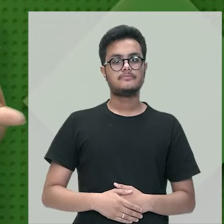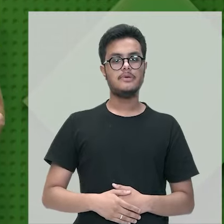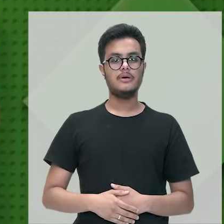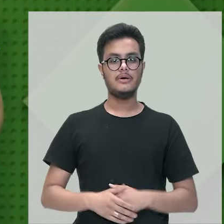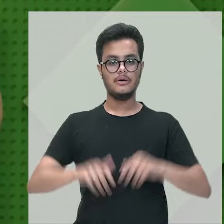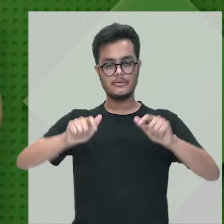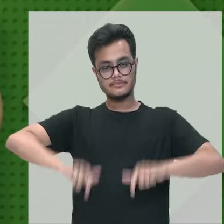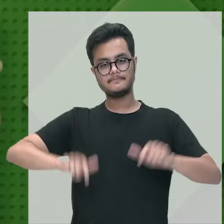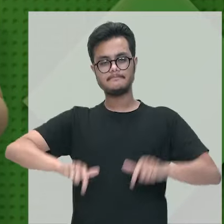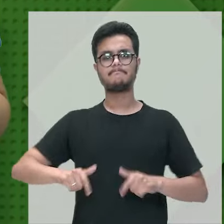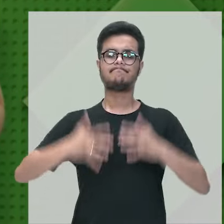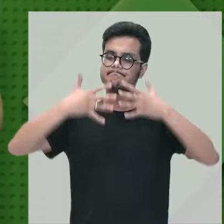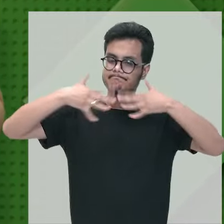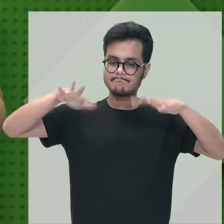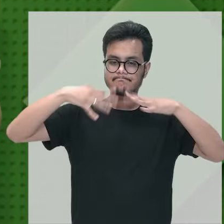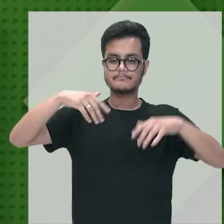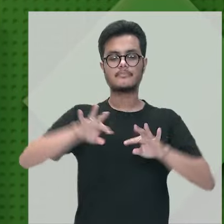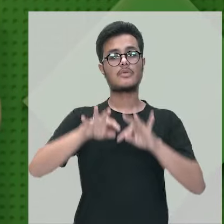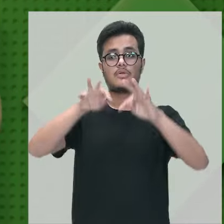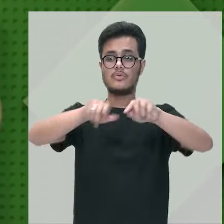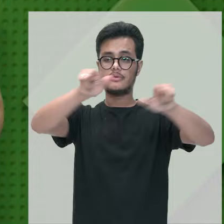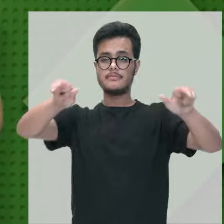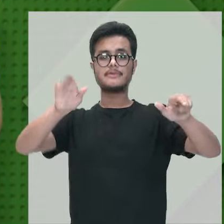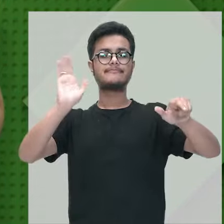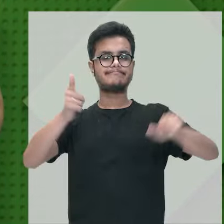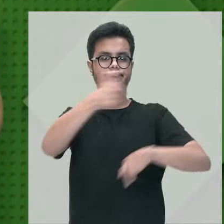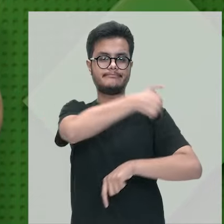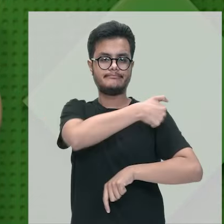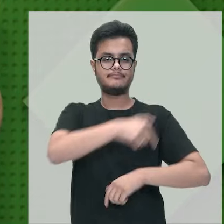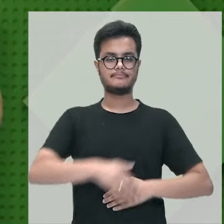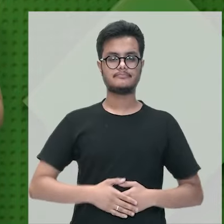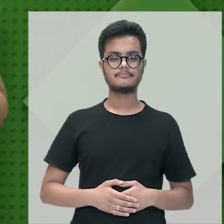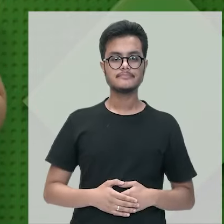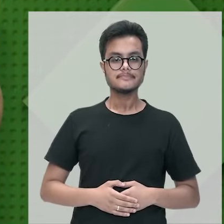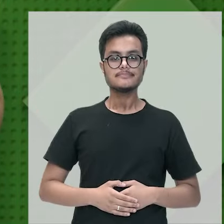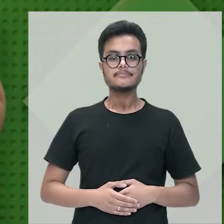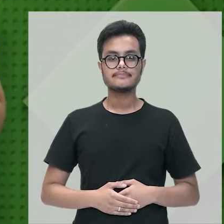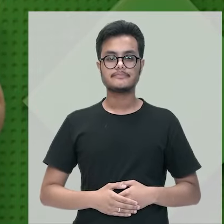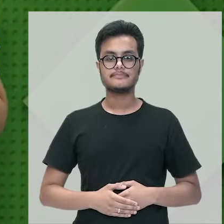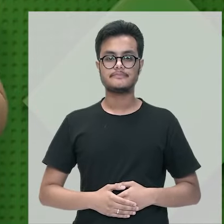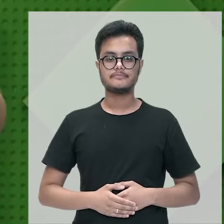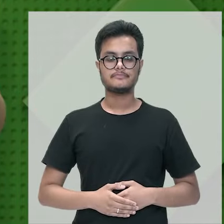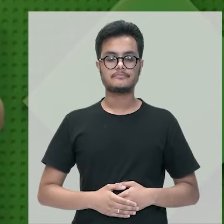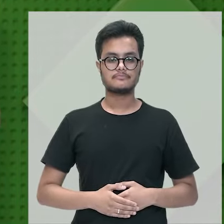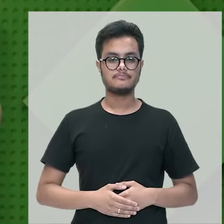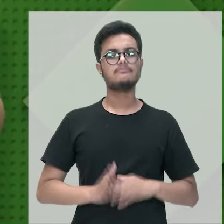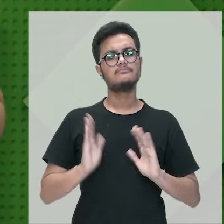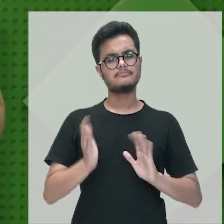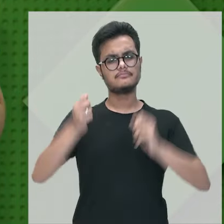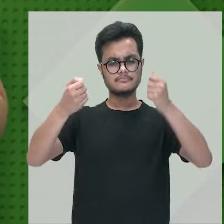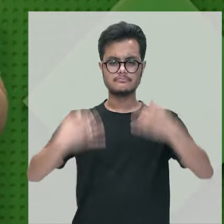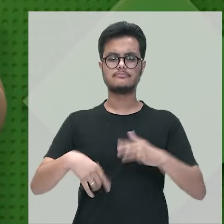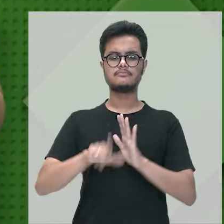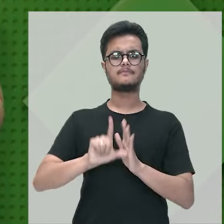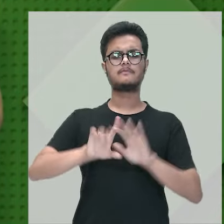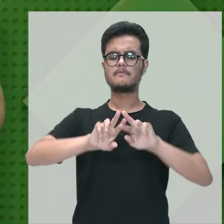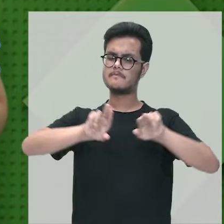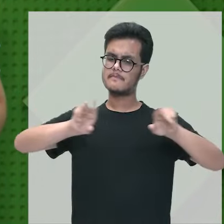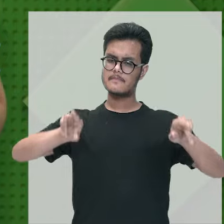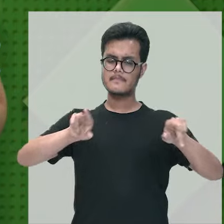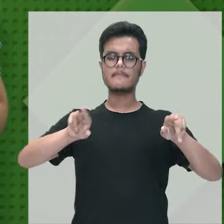região já é muito comum que todo mundo receba essa vacina, certo? A gente falou aí de várias doenças várias